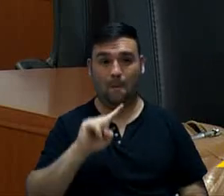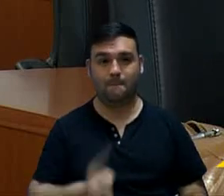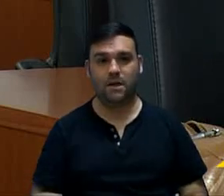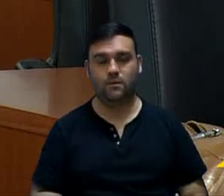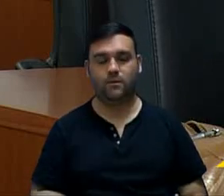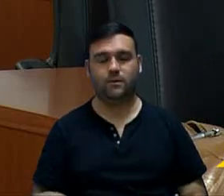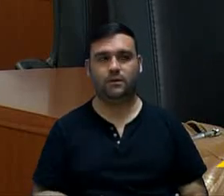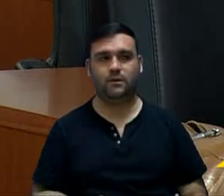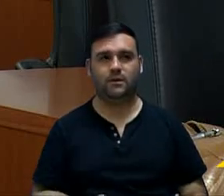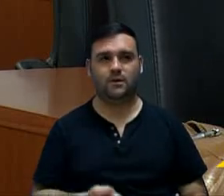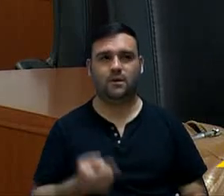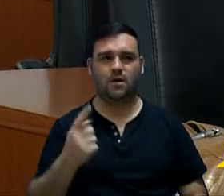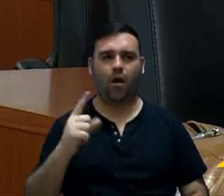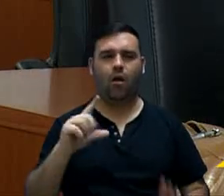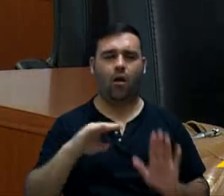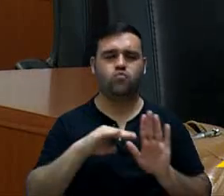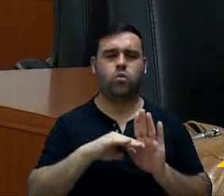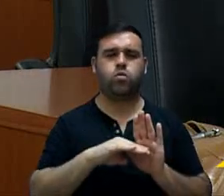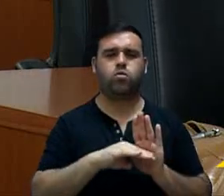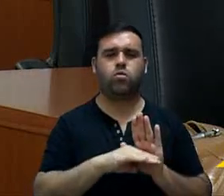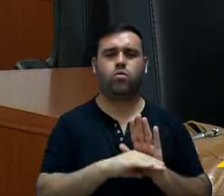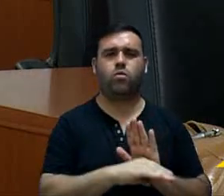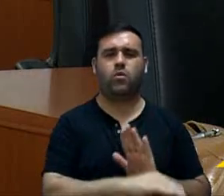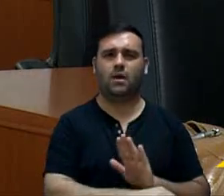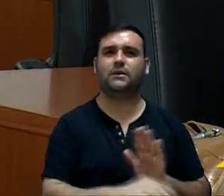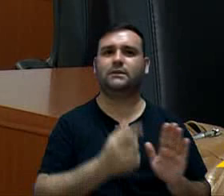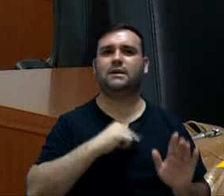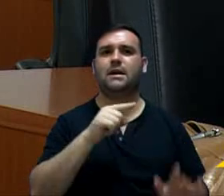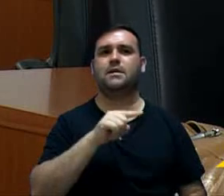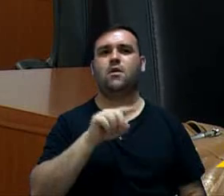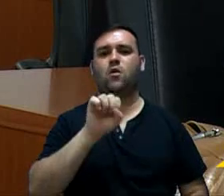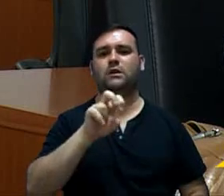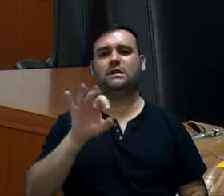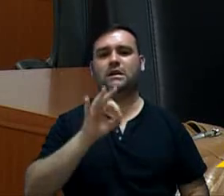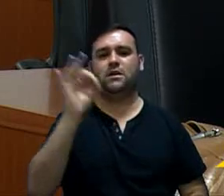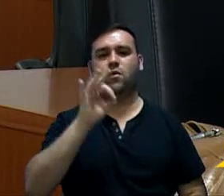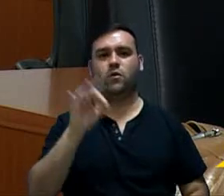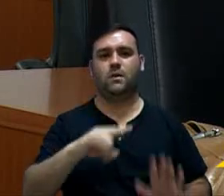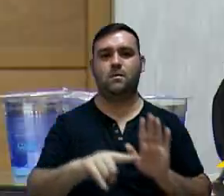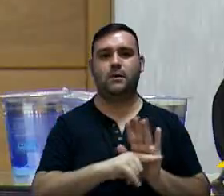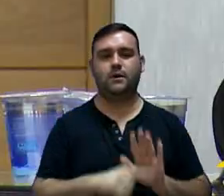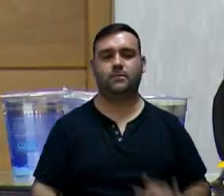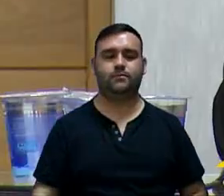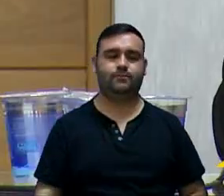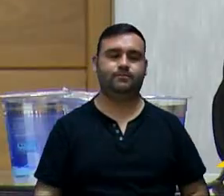foi diminuindo significativamente menos, 85%. Tudo bem.